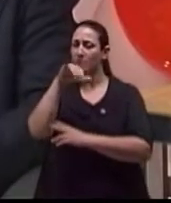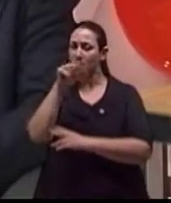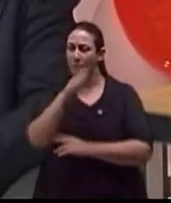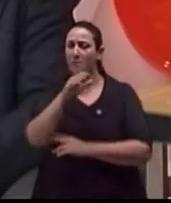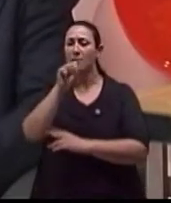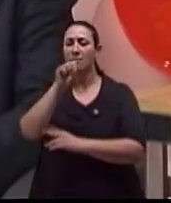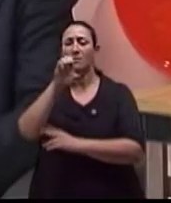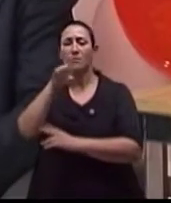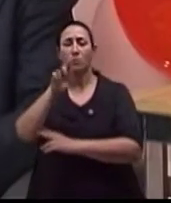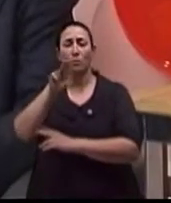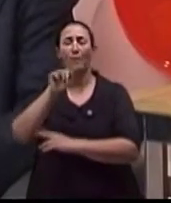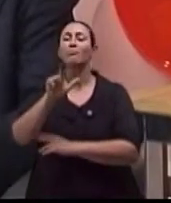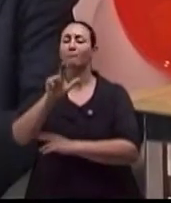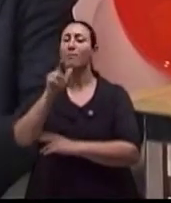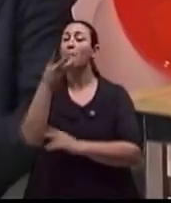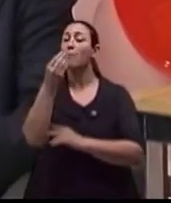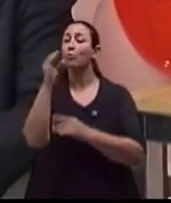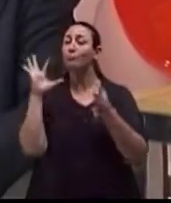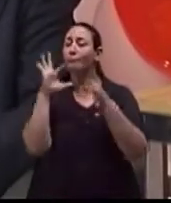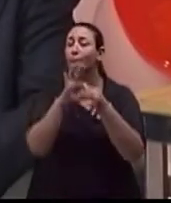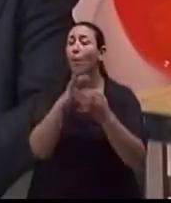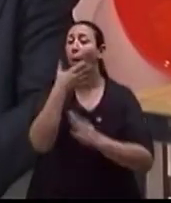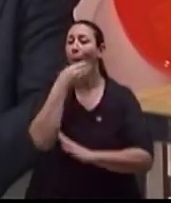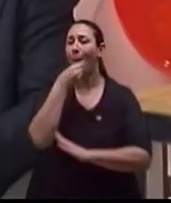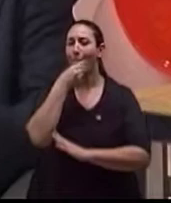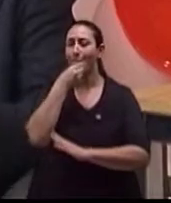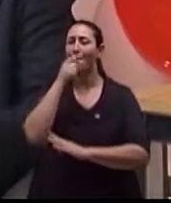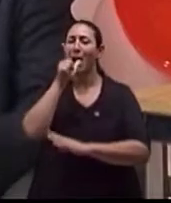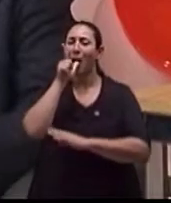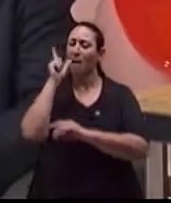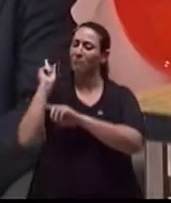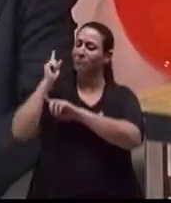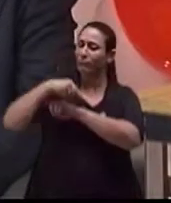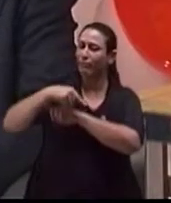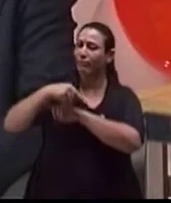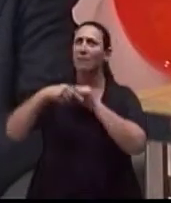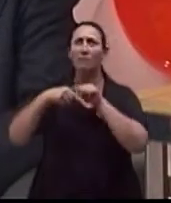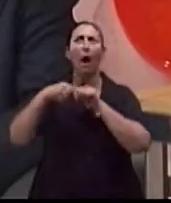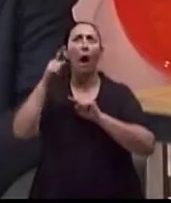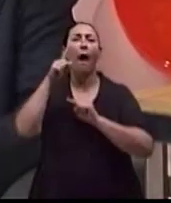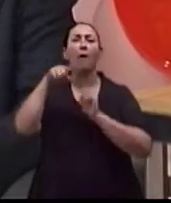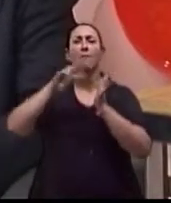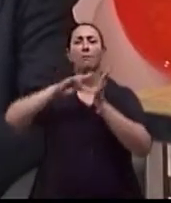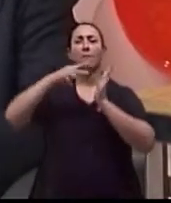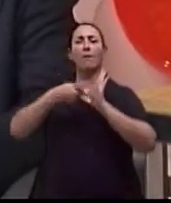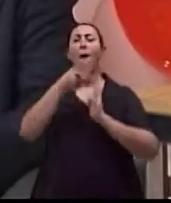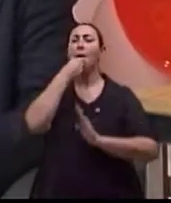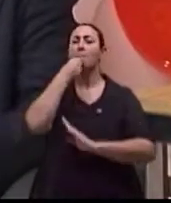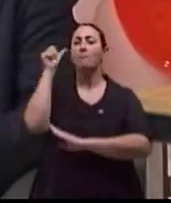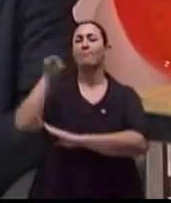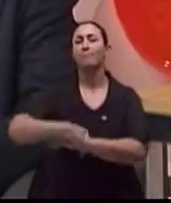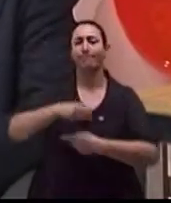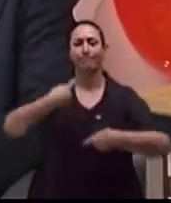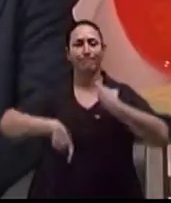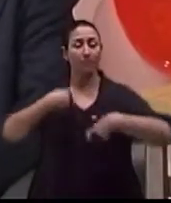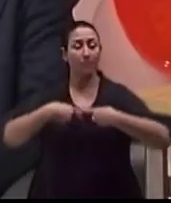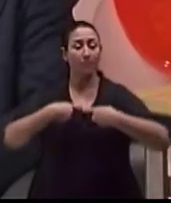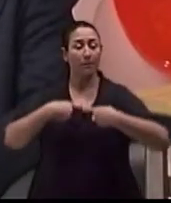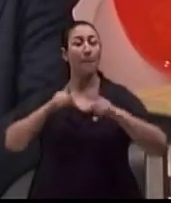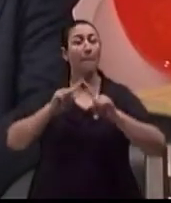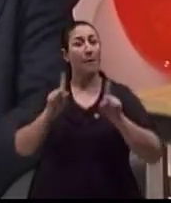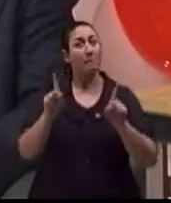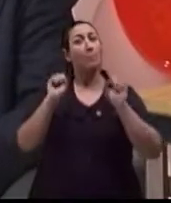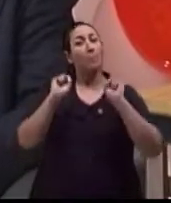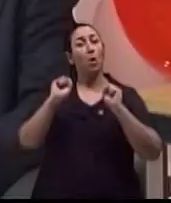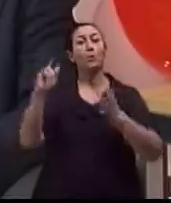peniana já é considerada uma impotência sexual. Esse termo até o melhor seria disfunção